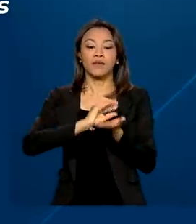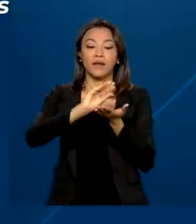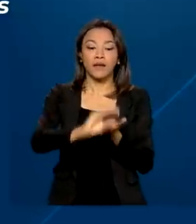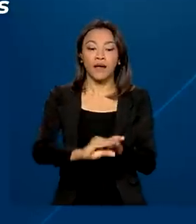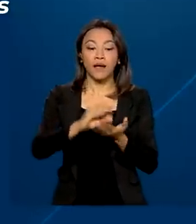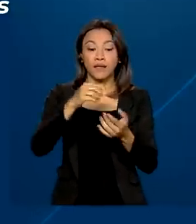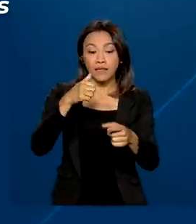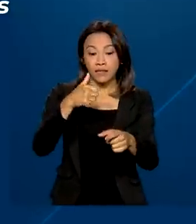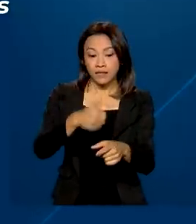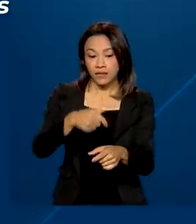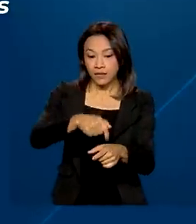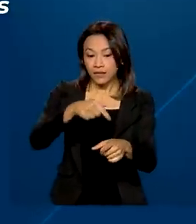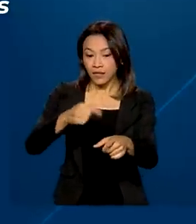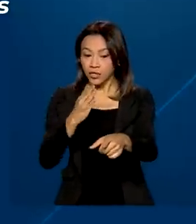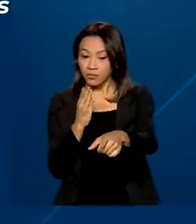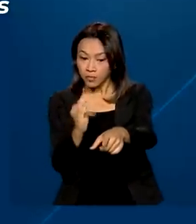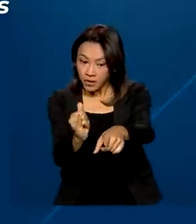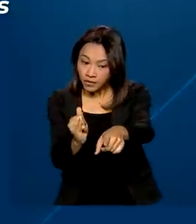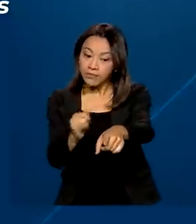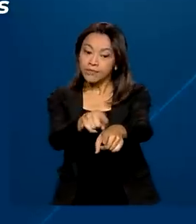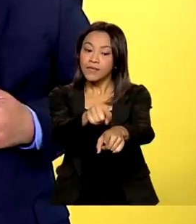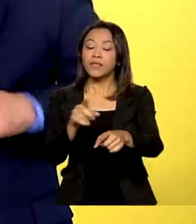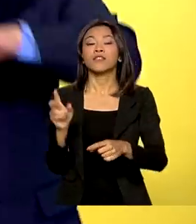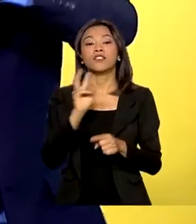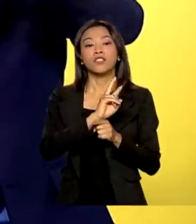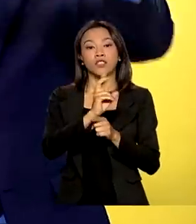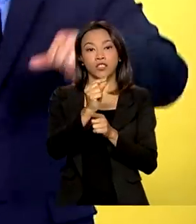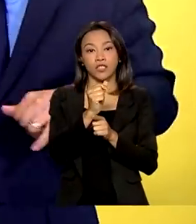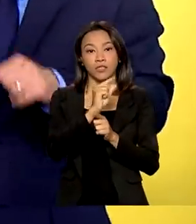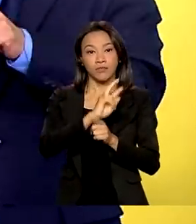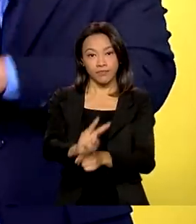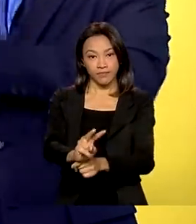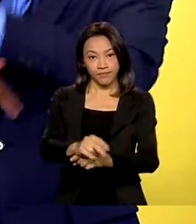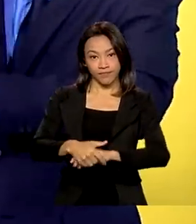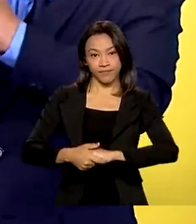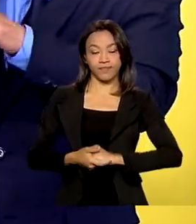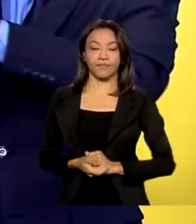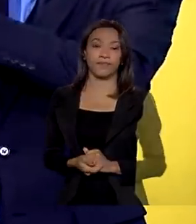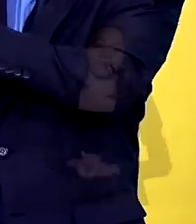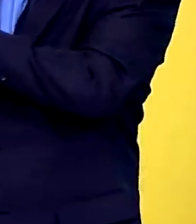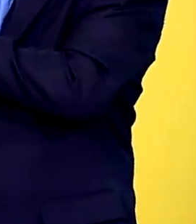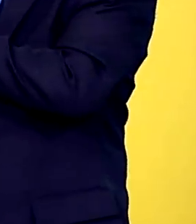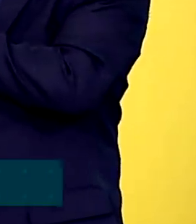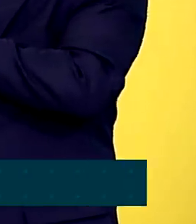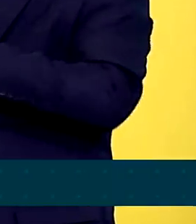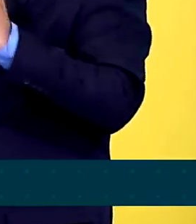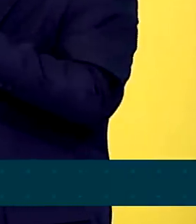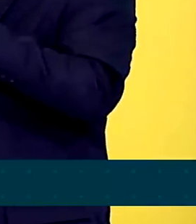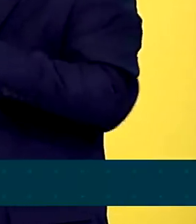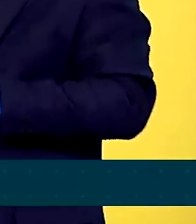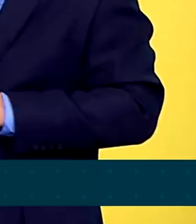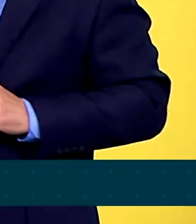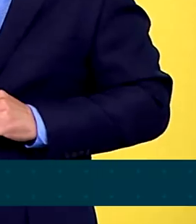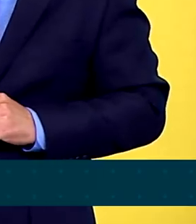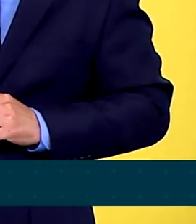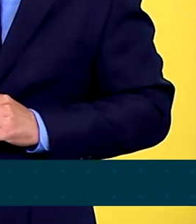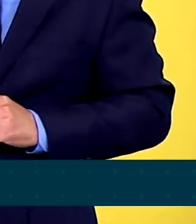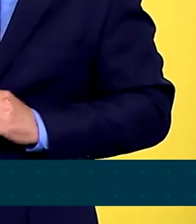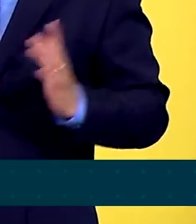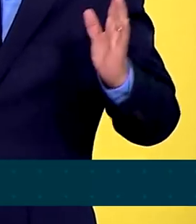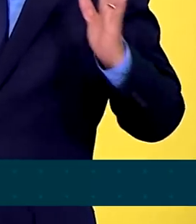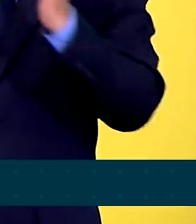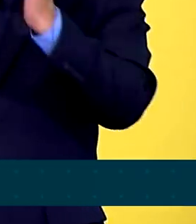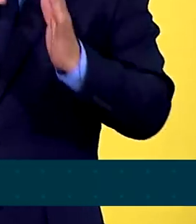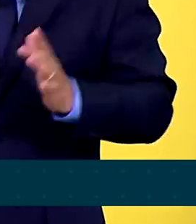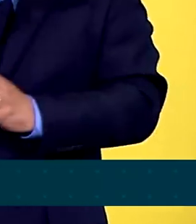em empréstimos consignados para esse público. Essas ações todas, elas atingirão entre 80 a